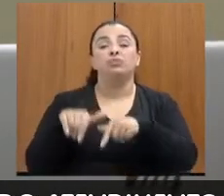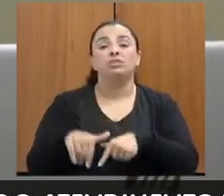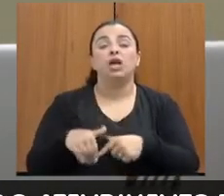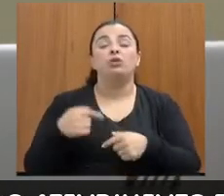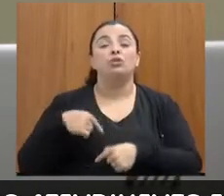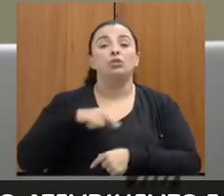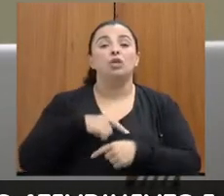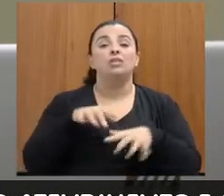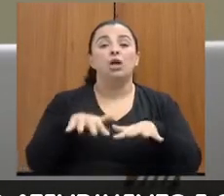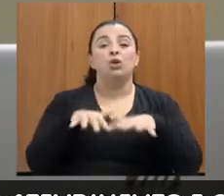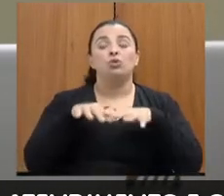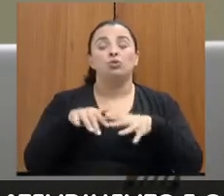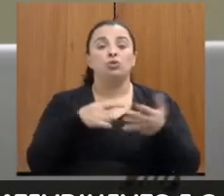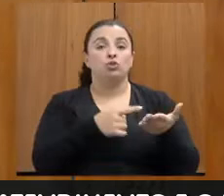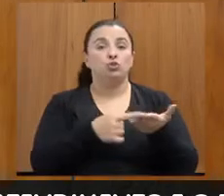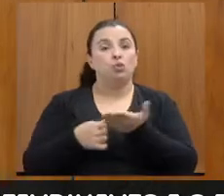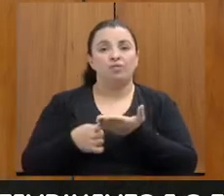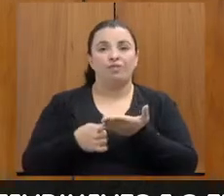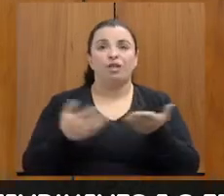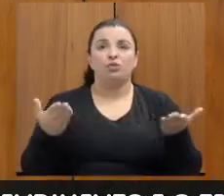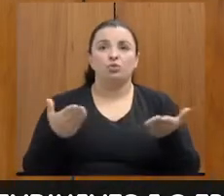audiência de convidados.